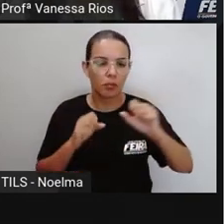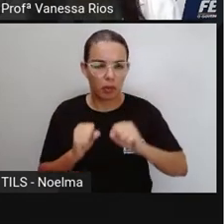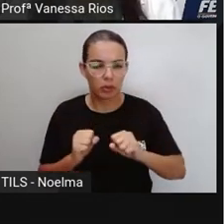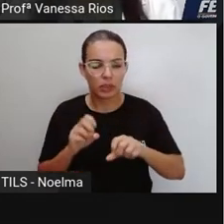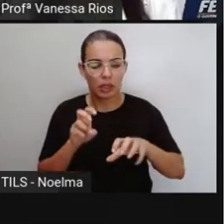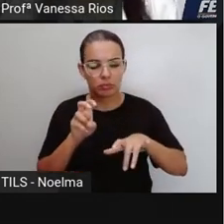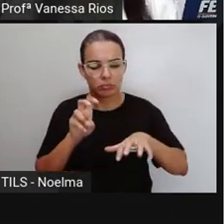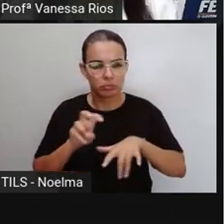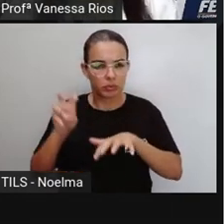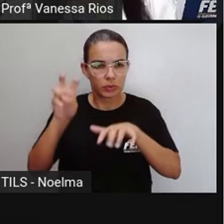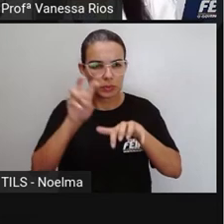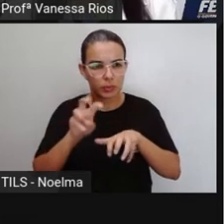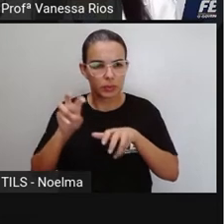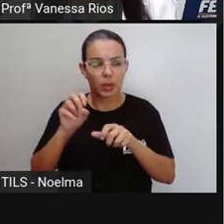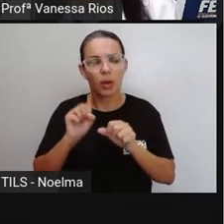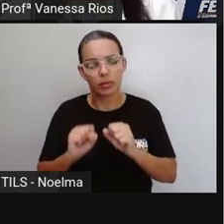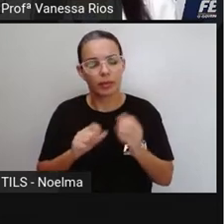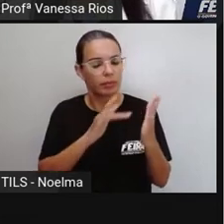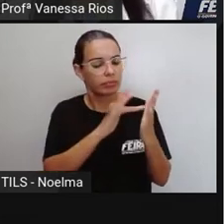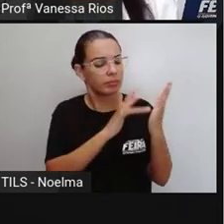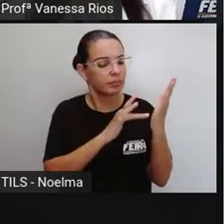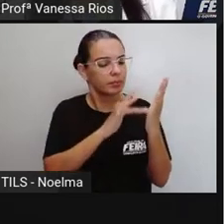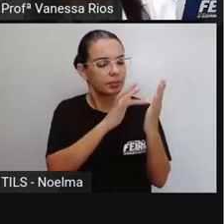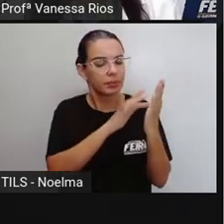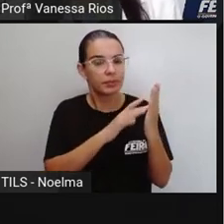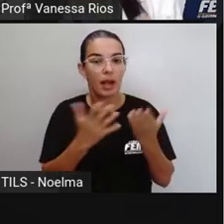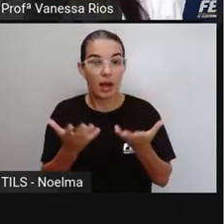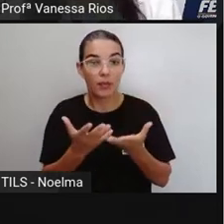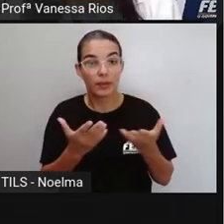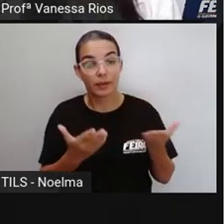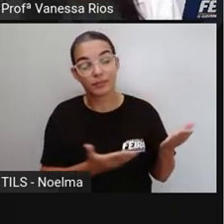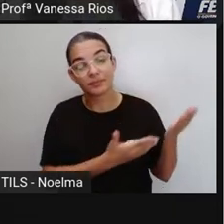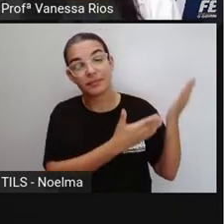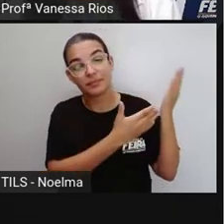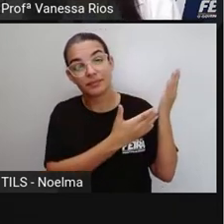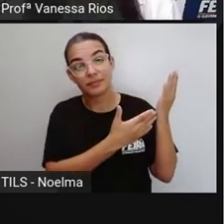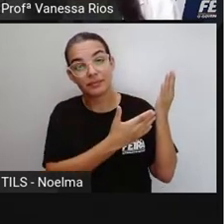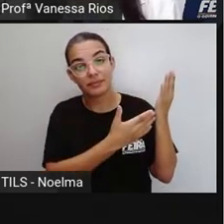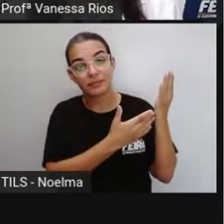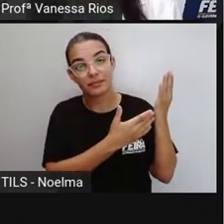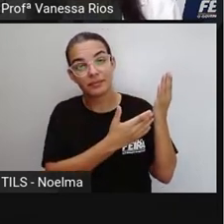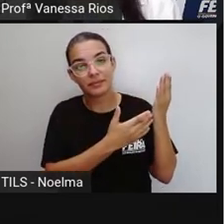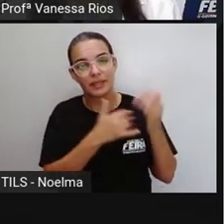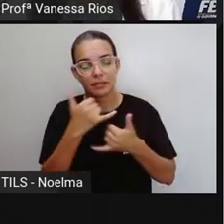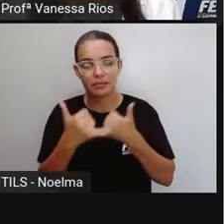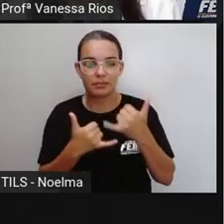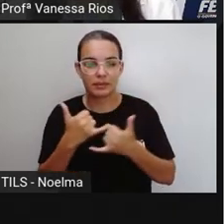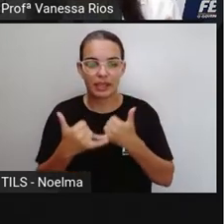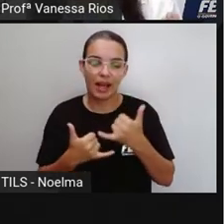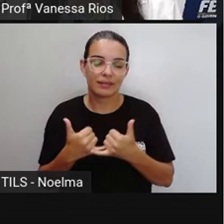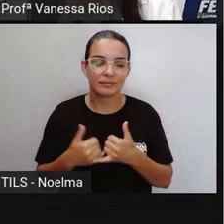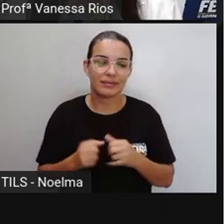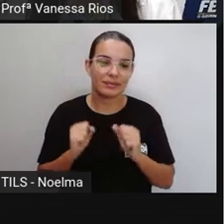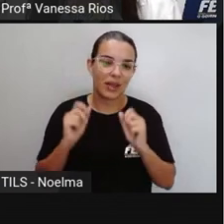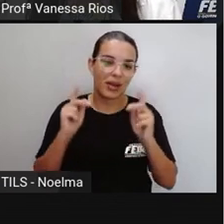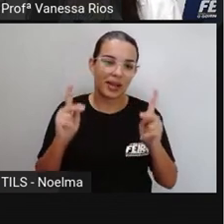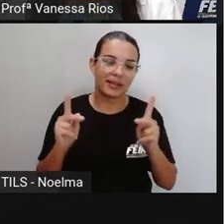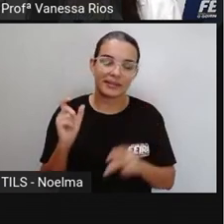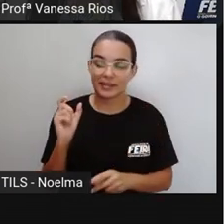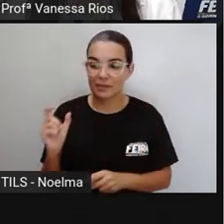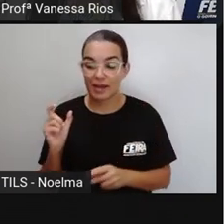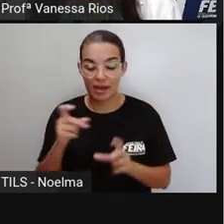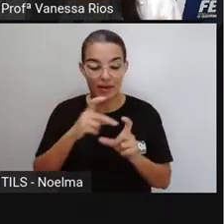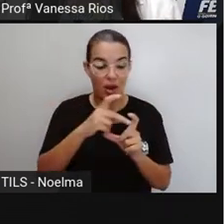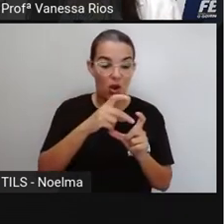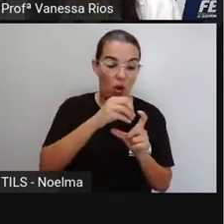computador quanto também pelo celular. E a gente vai agora para a página aí do World Wall jogar o joguinho sobre palavras aí